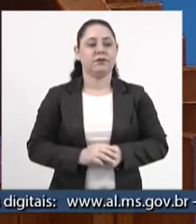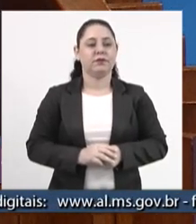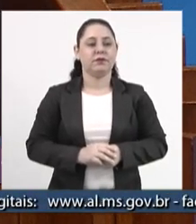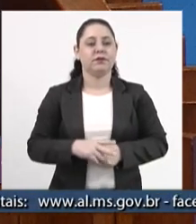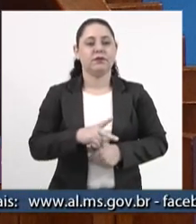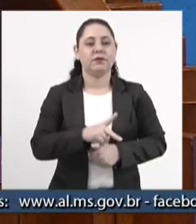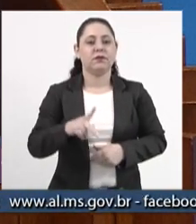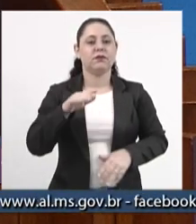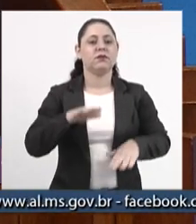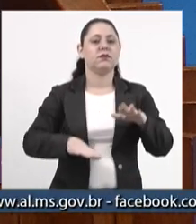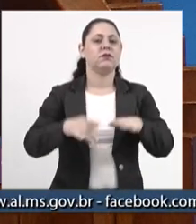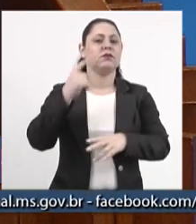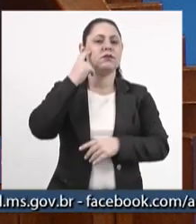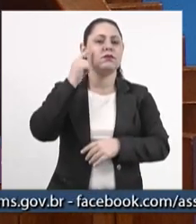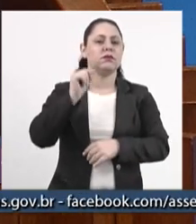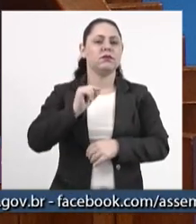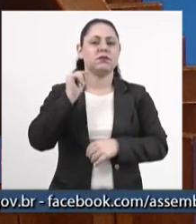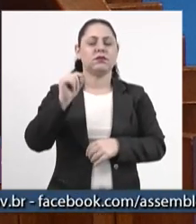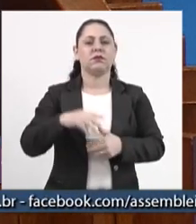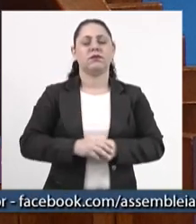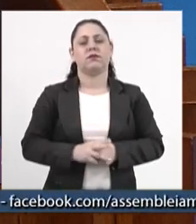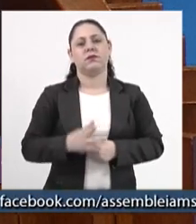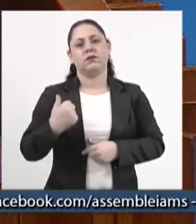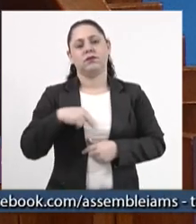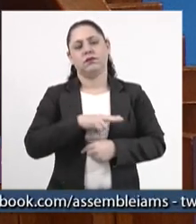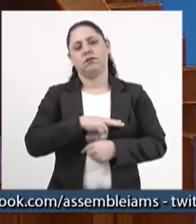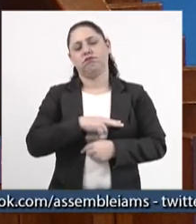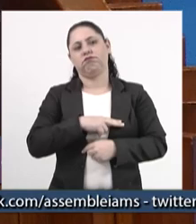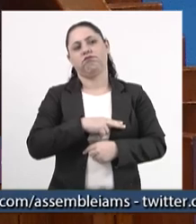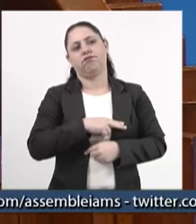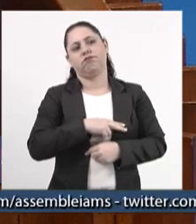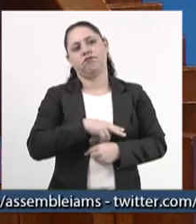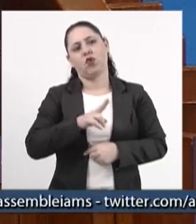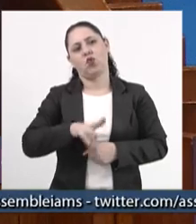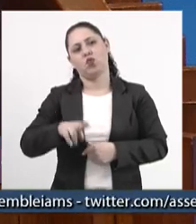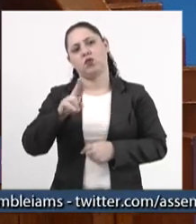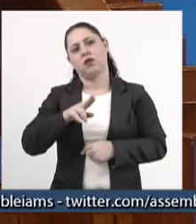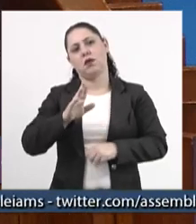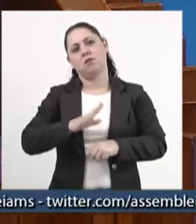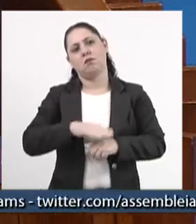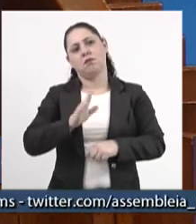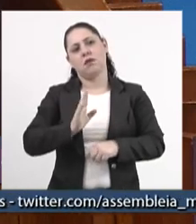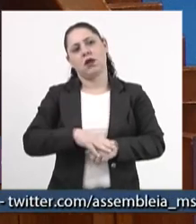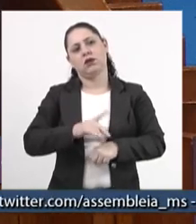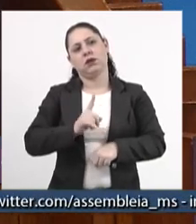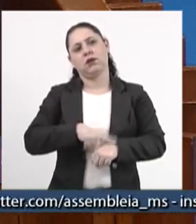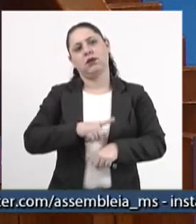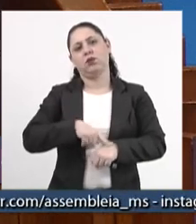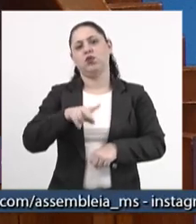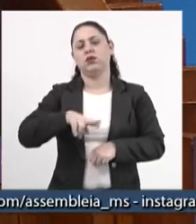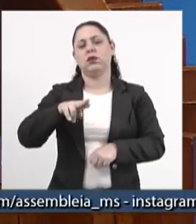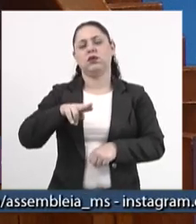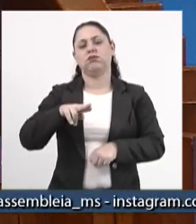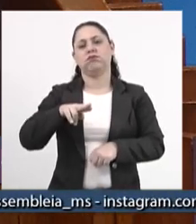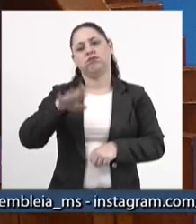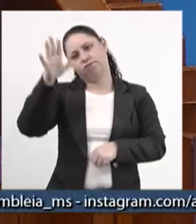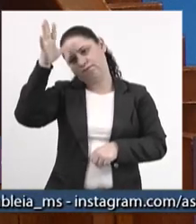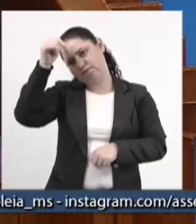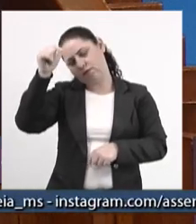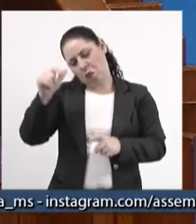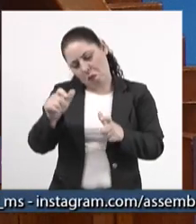presidente, às vezes eu penso que a gente se ocupa mais das pequenas coisas do que das grandes,